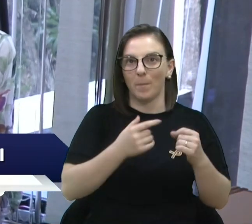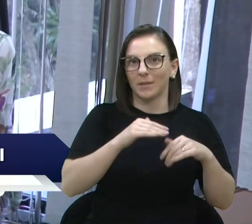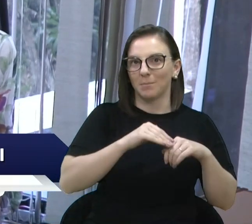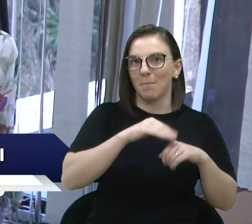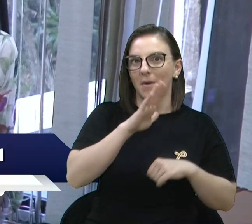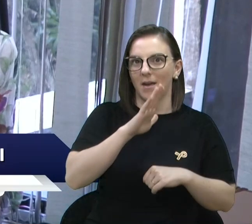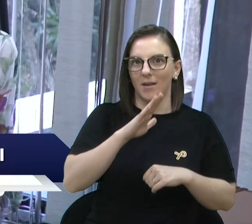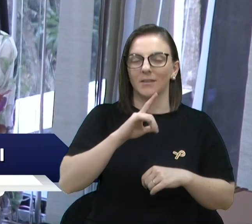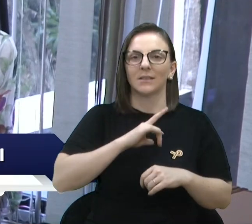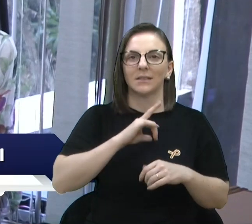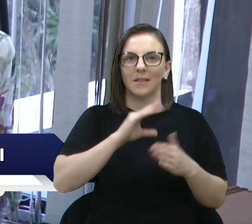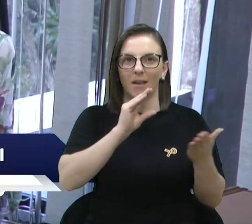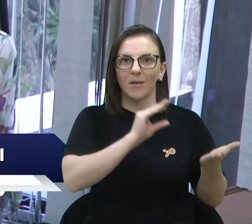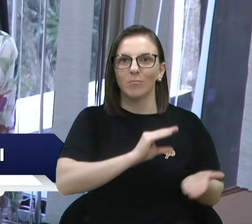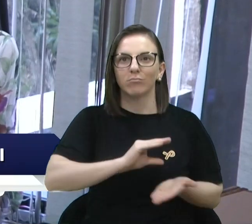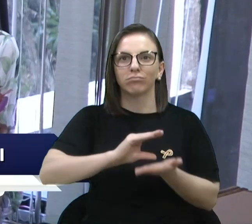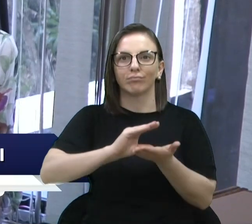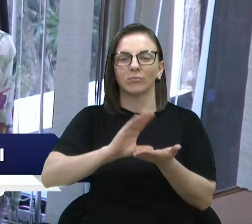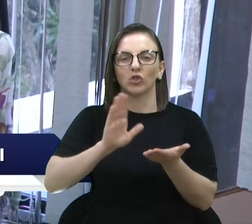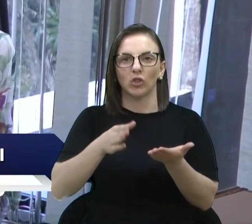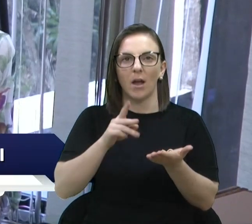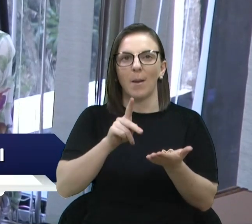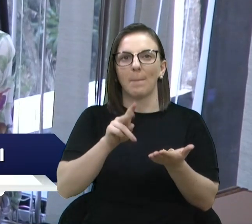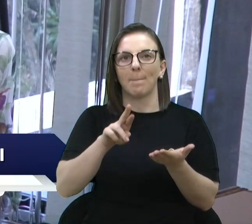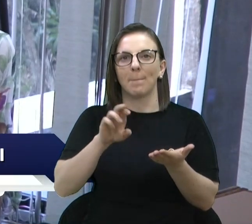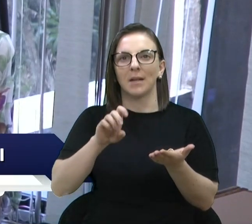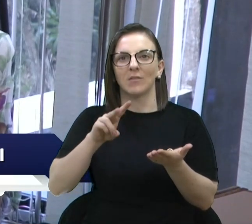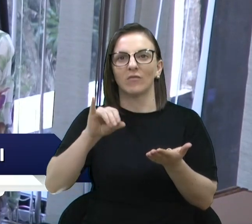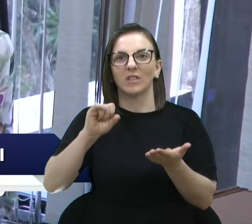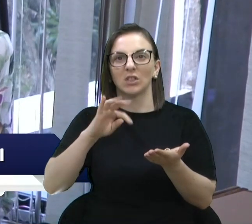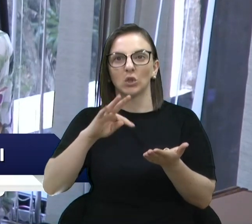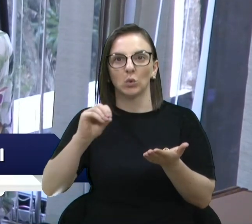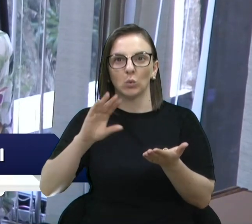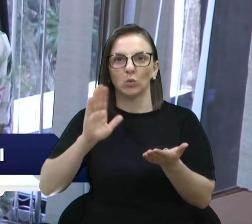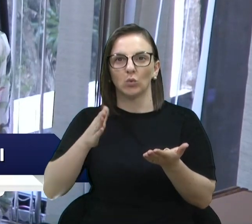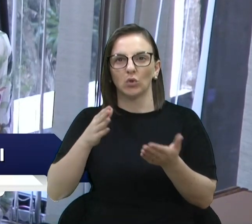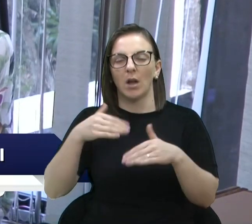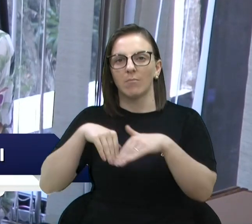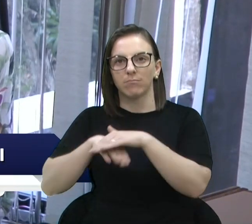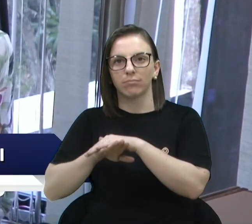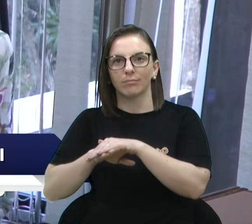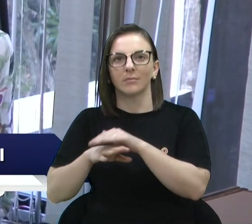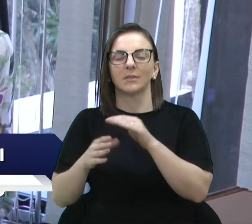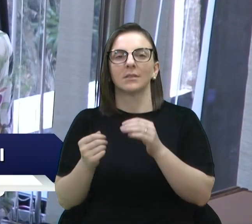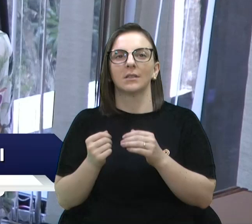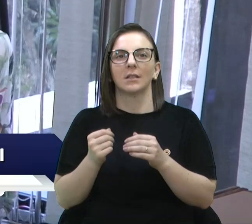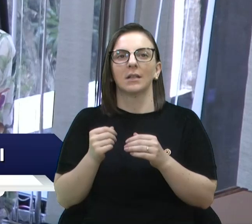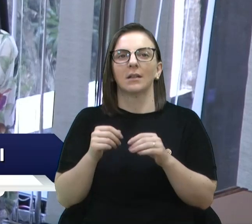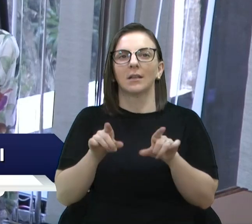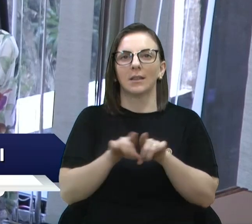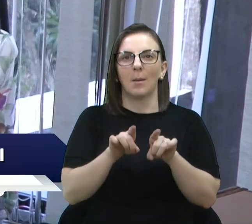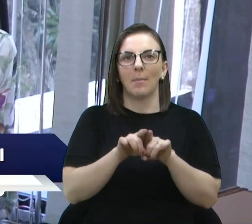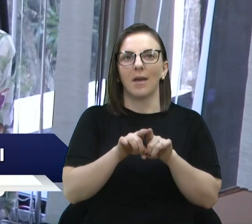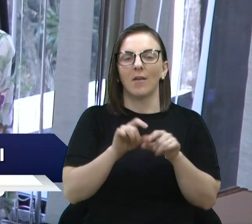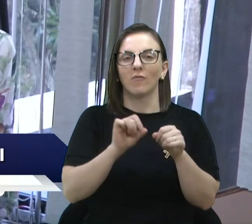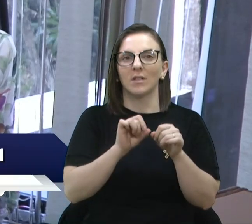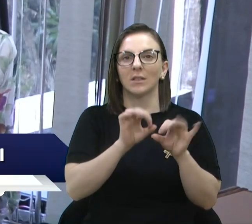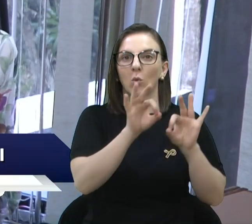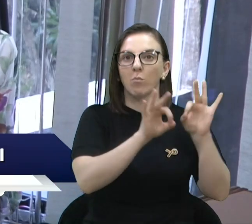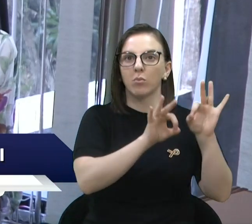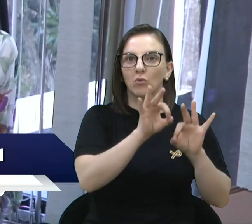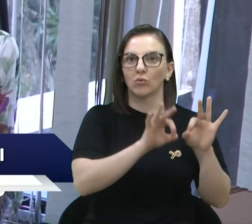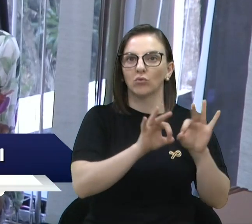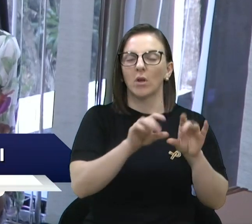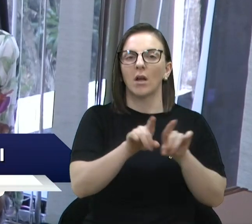recurso, inclusive, previsto para isso e estão sendo realizados os projetos e orçamentação para